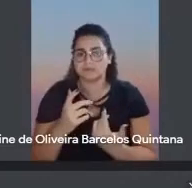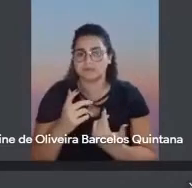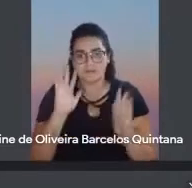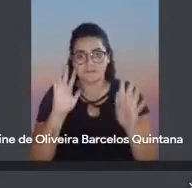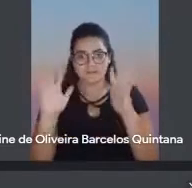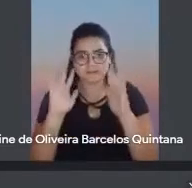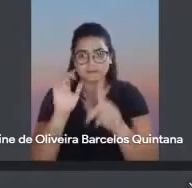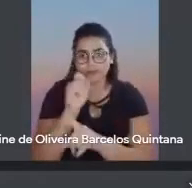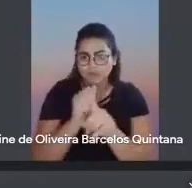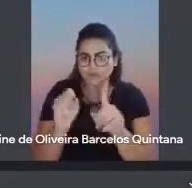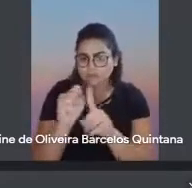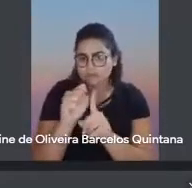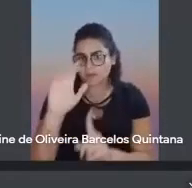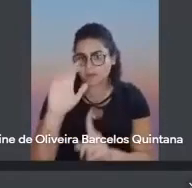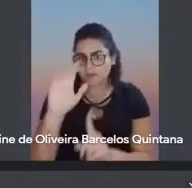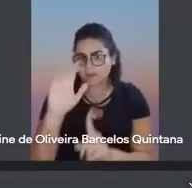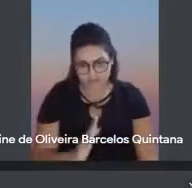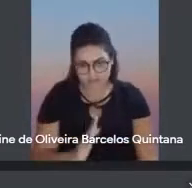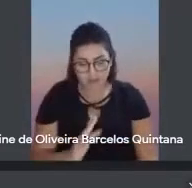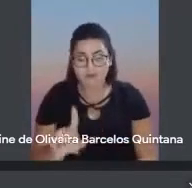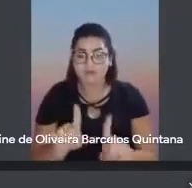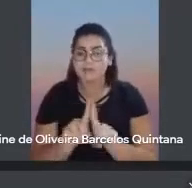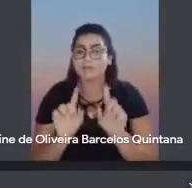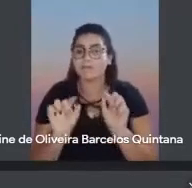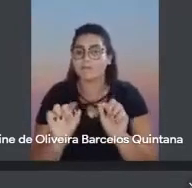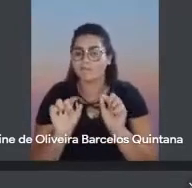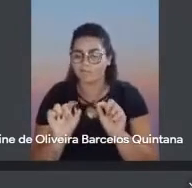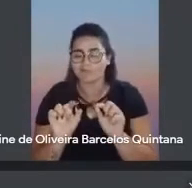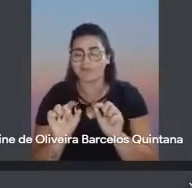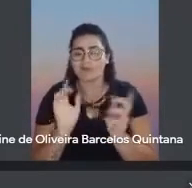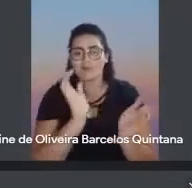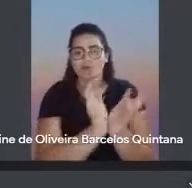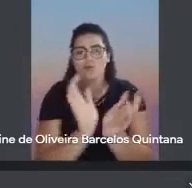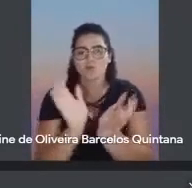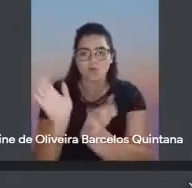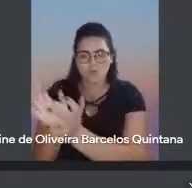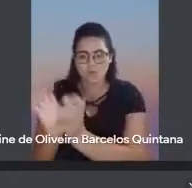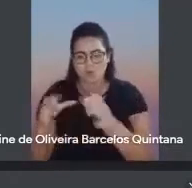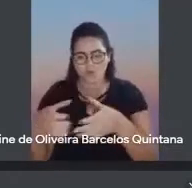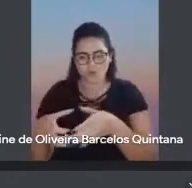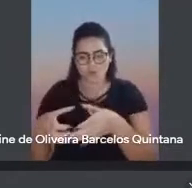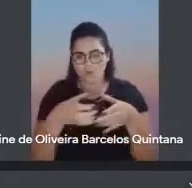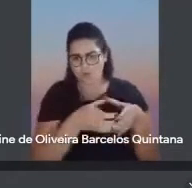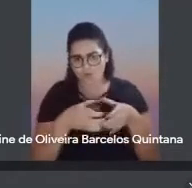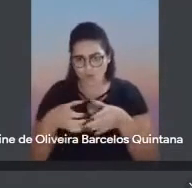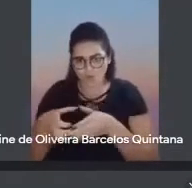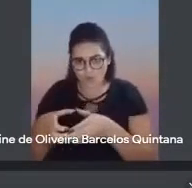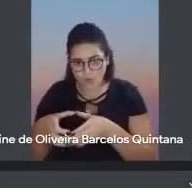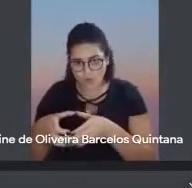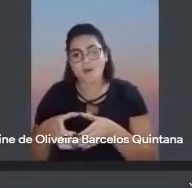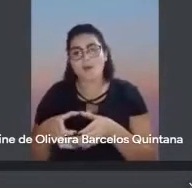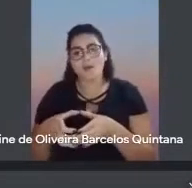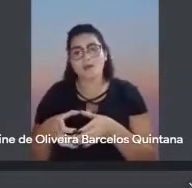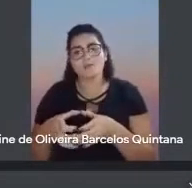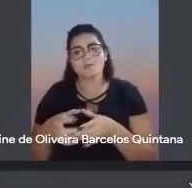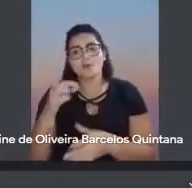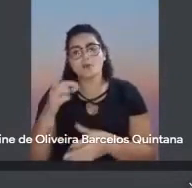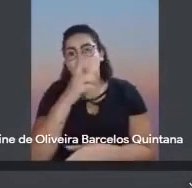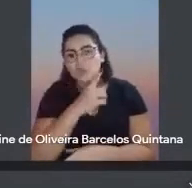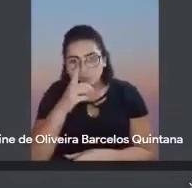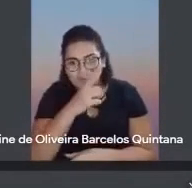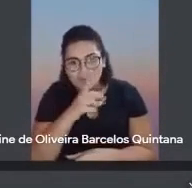brasileiro, enfim. E dividimos depois as turmas em grupos e eles vão, no domingo, fazer